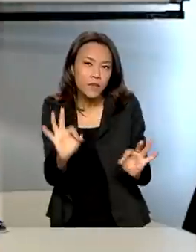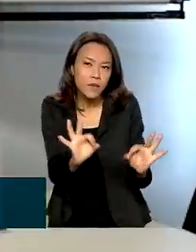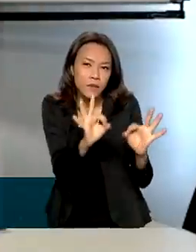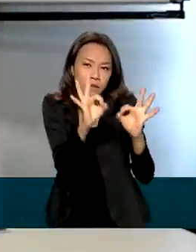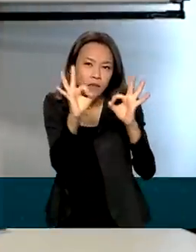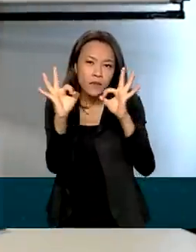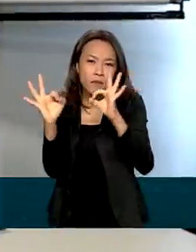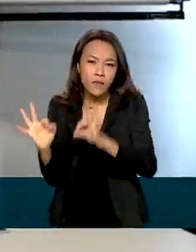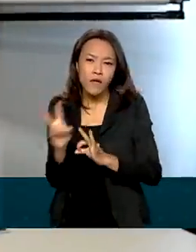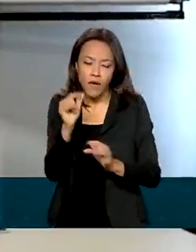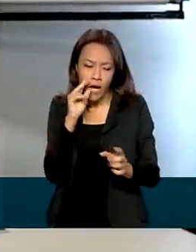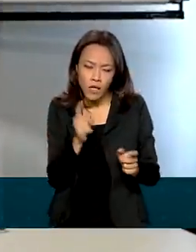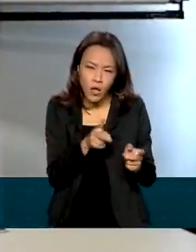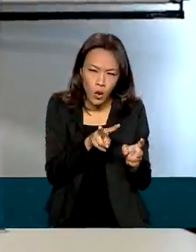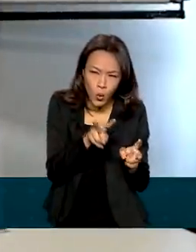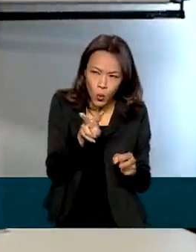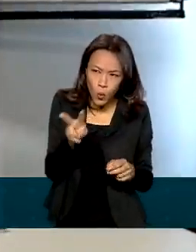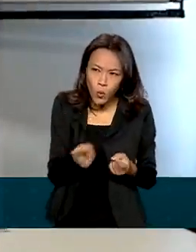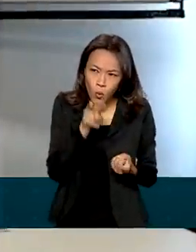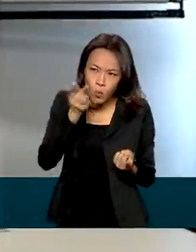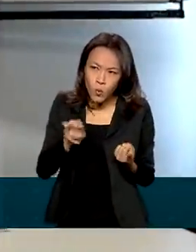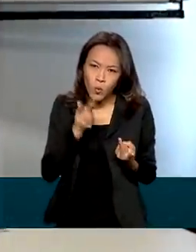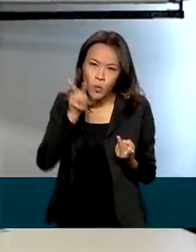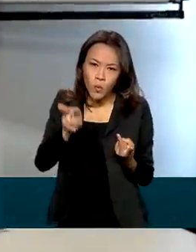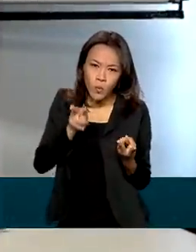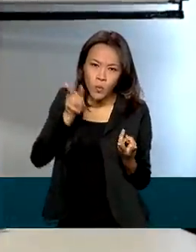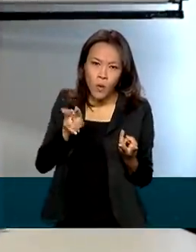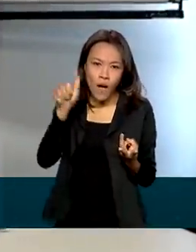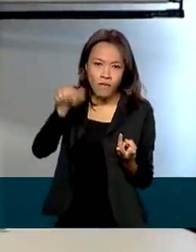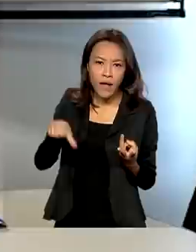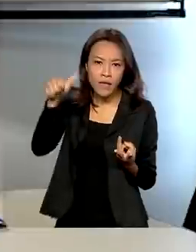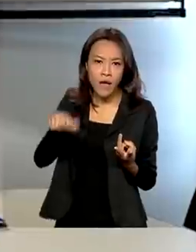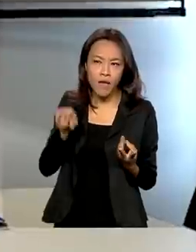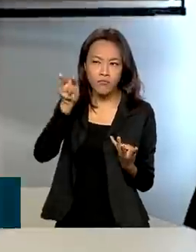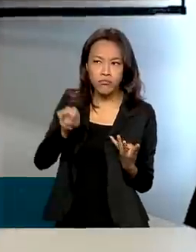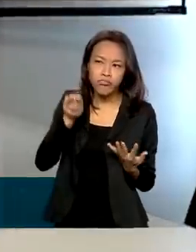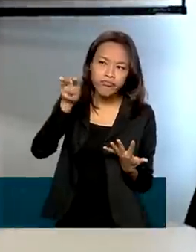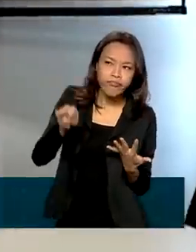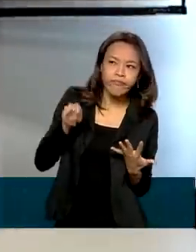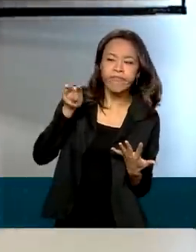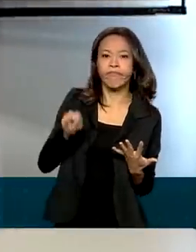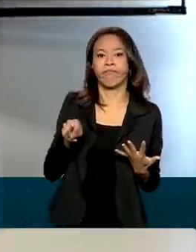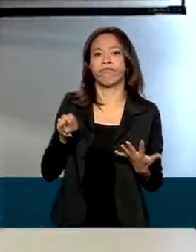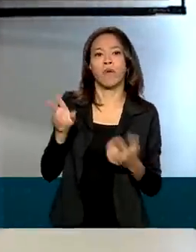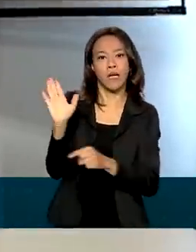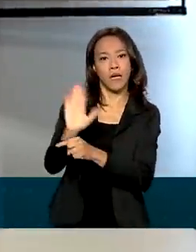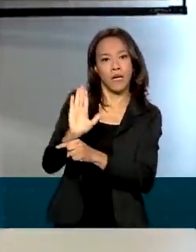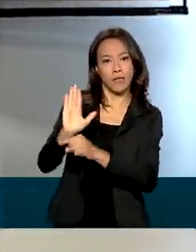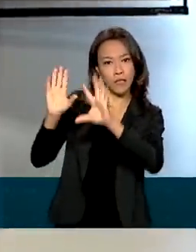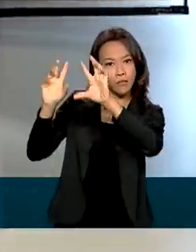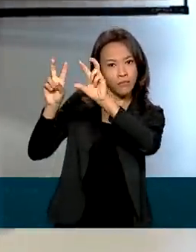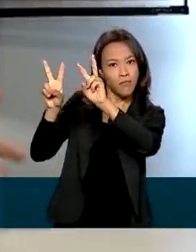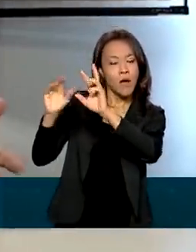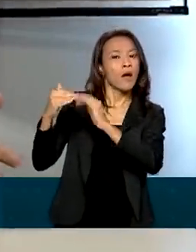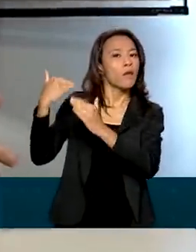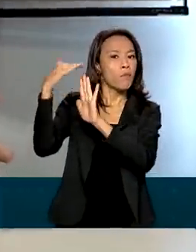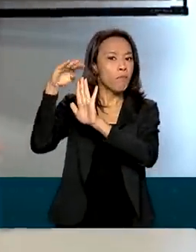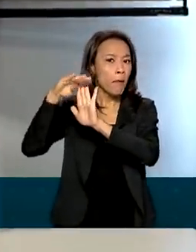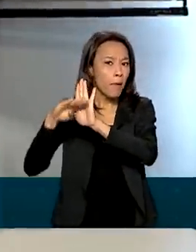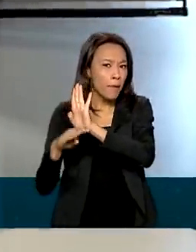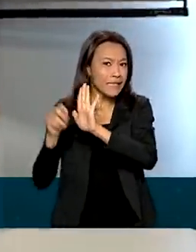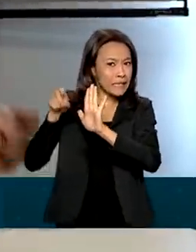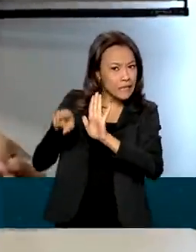vai fazer um monitoramento desse conteúdo e por meio das análises promovidas vai se decidir se essa